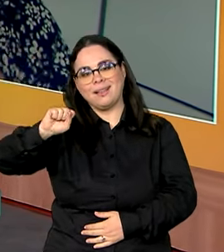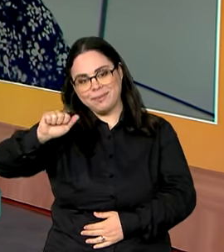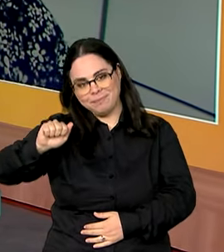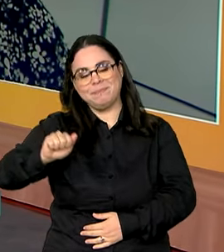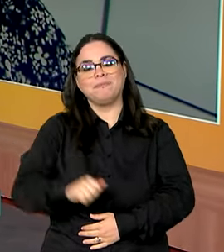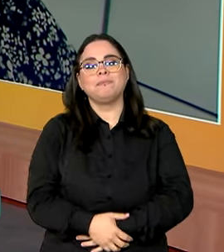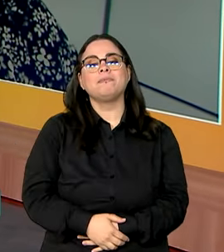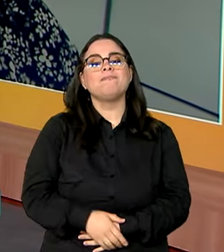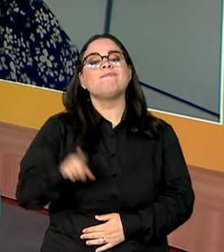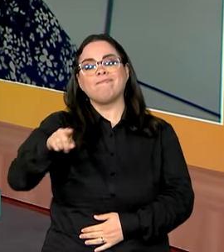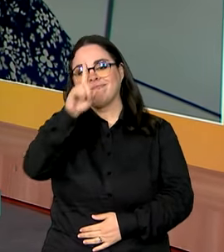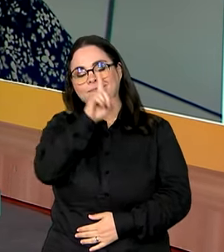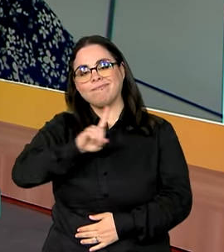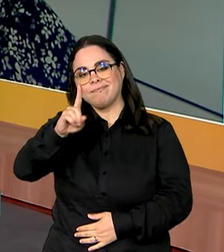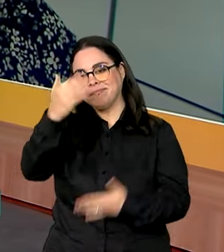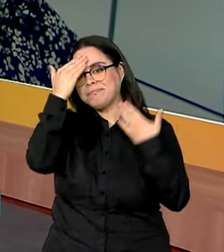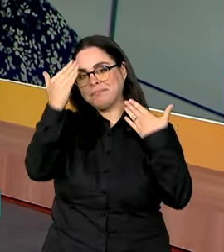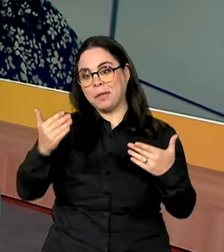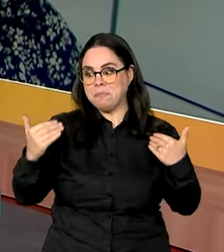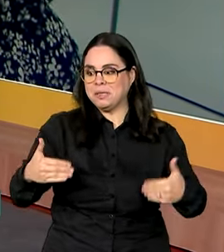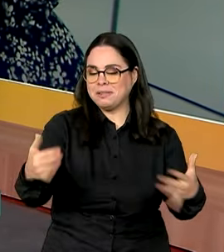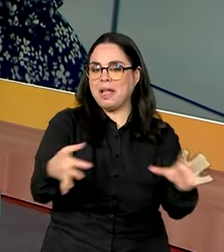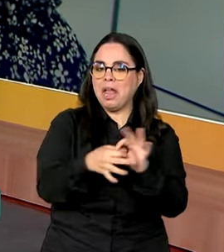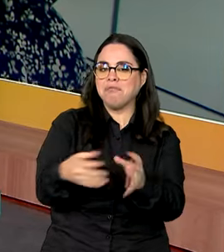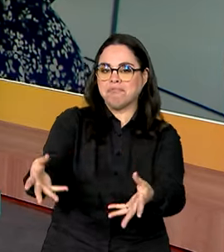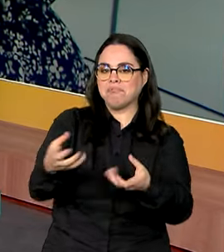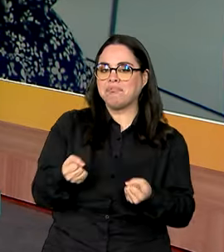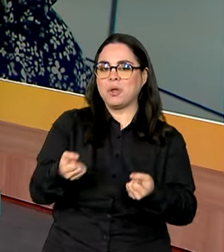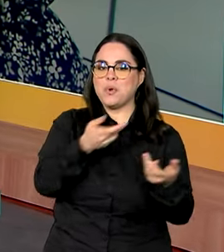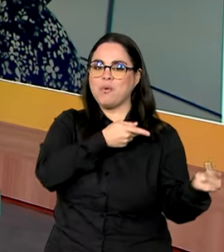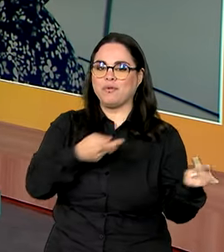Diretora, muito obrigada por aceitar nosso convite. Bom dia.